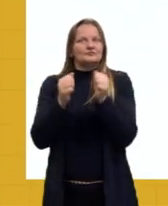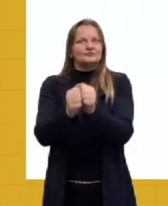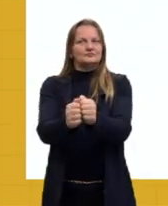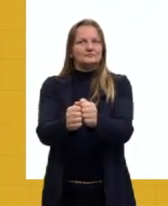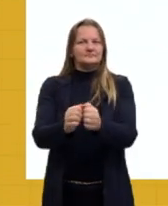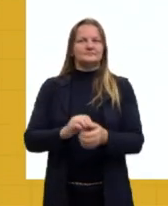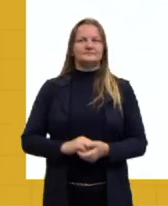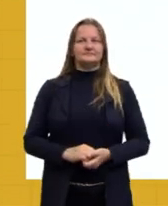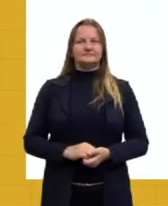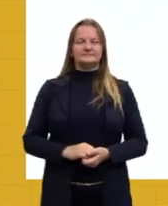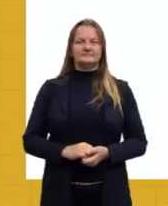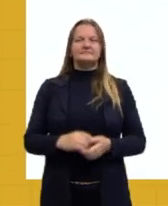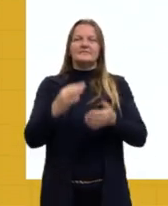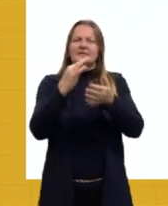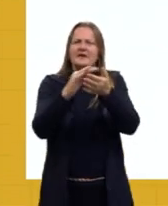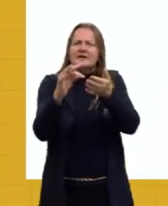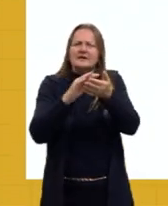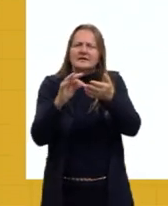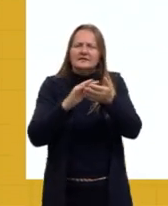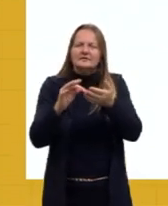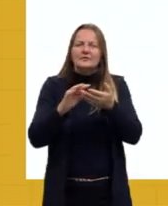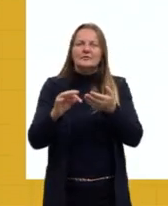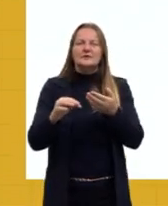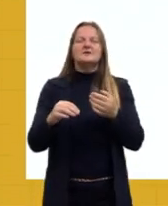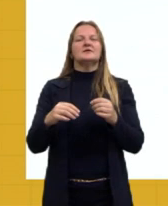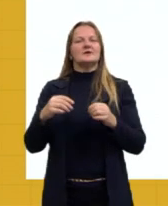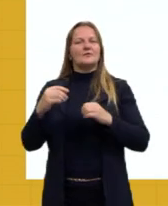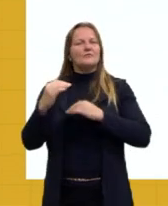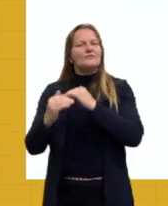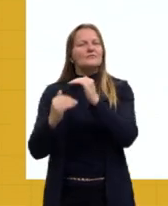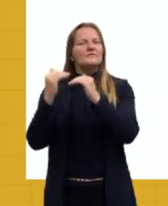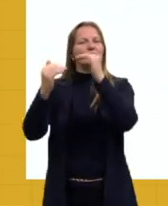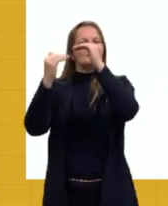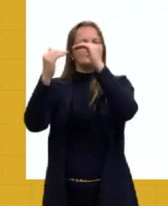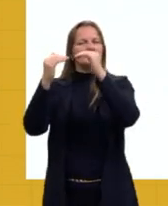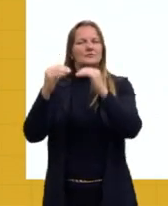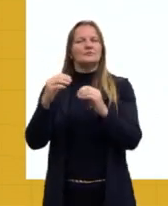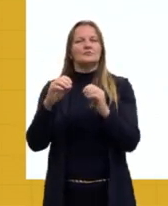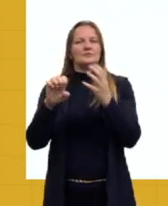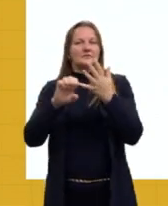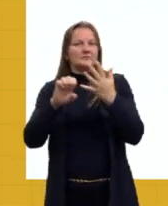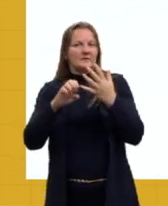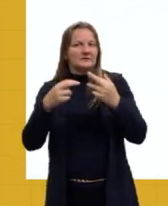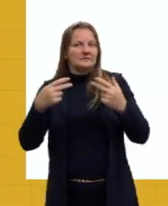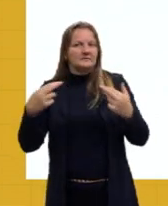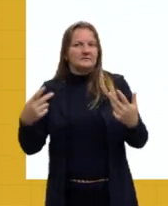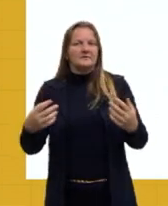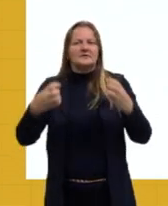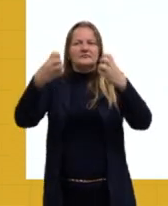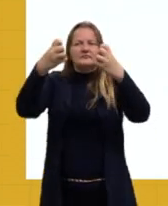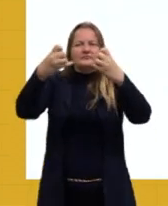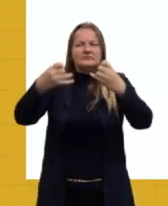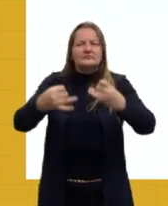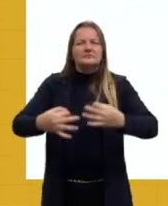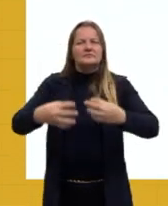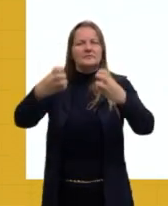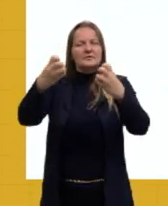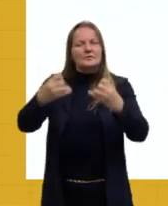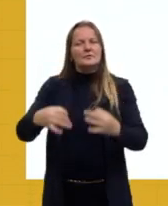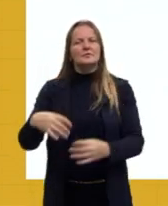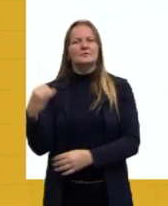Tá. A teoria da evolução das espécies, então, apesar de ter trazido explicações importantes